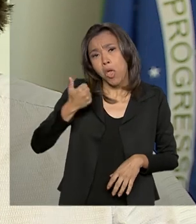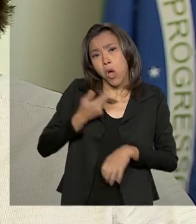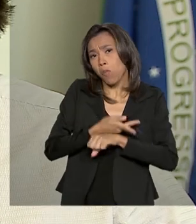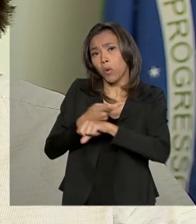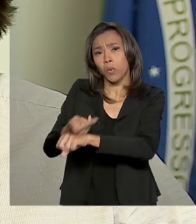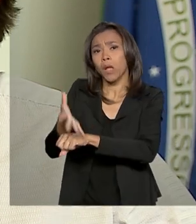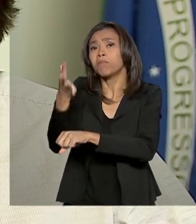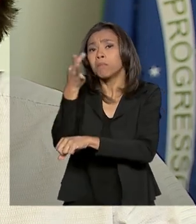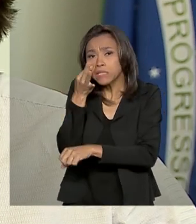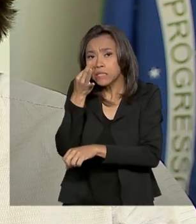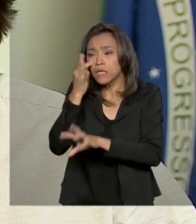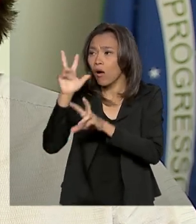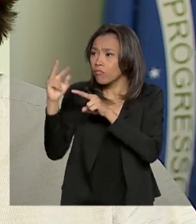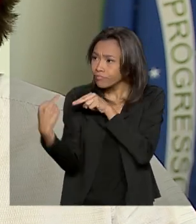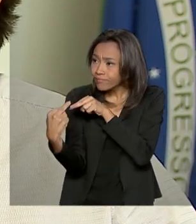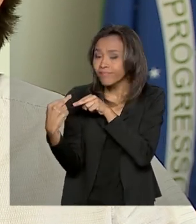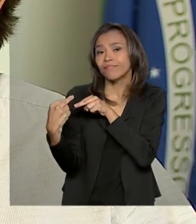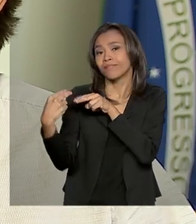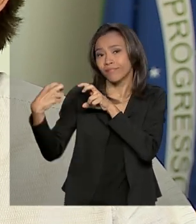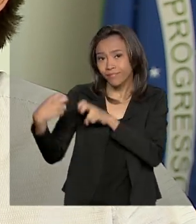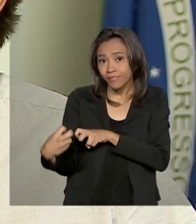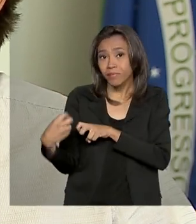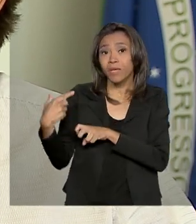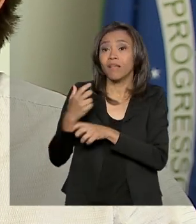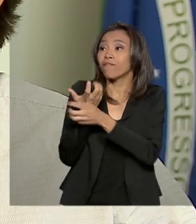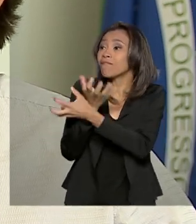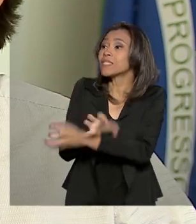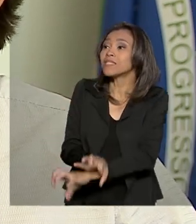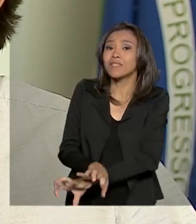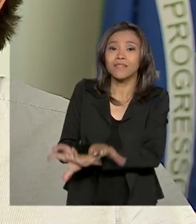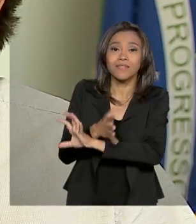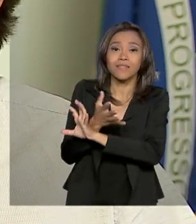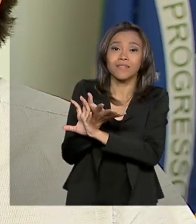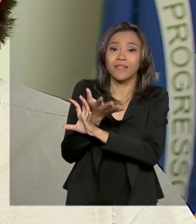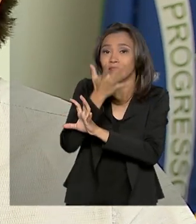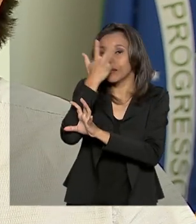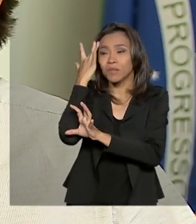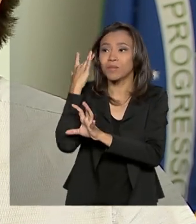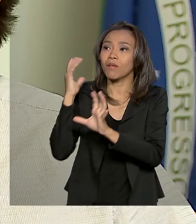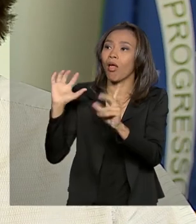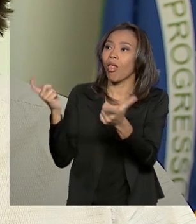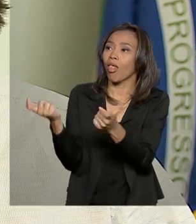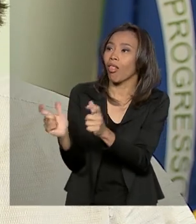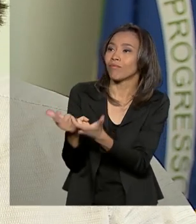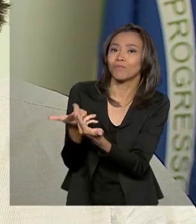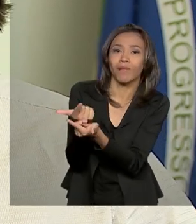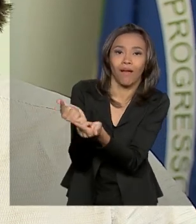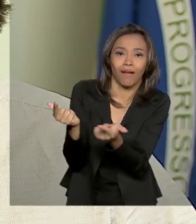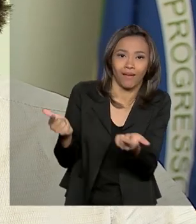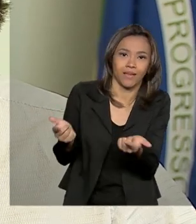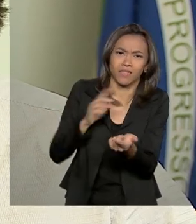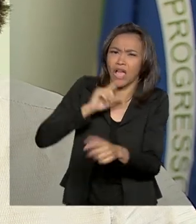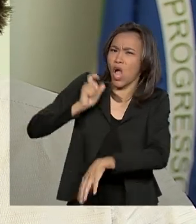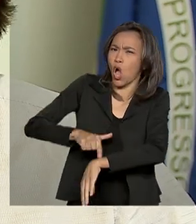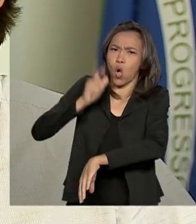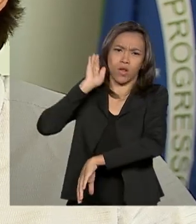unidade de atendimento. Porque essas unidades de atendimento estão ficando vazias, estão ficando muito mais agradáveis. O cidadão chega lá e é atendido de imediato. É bom para todos. atendido imediato.